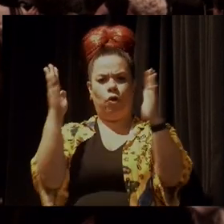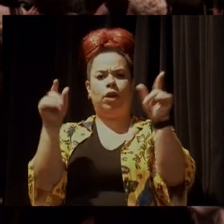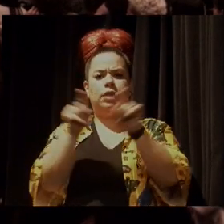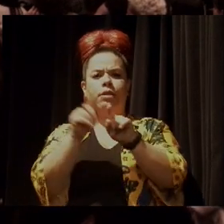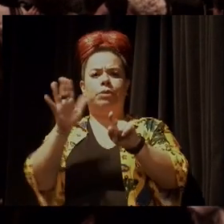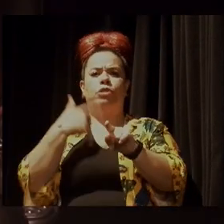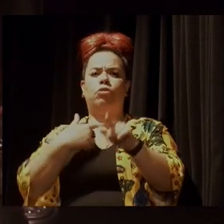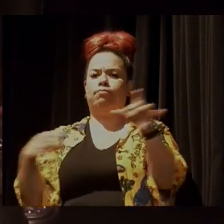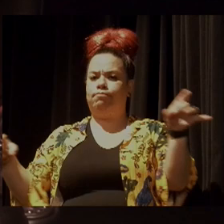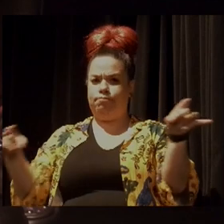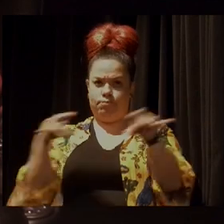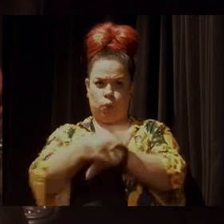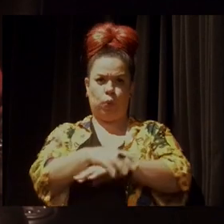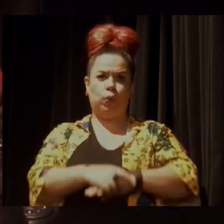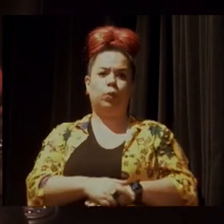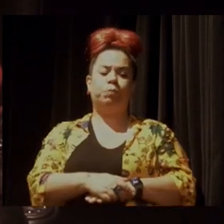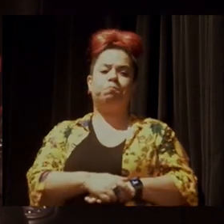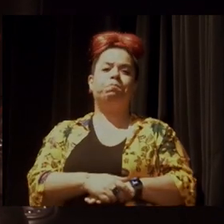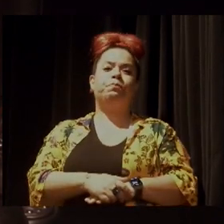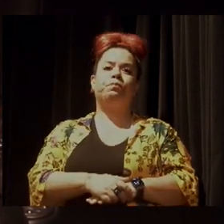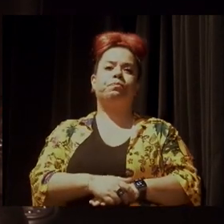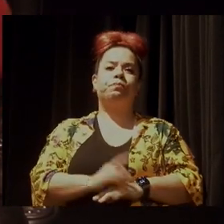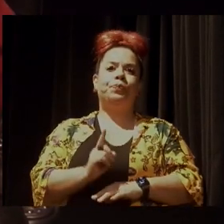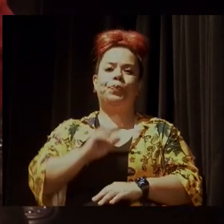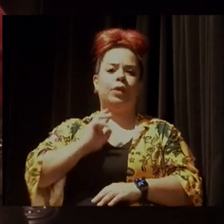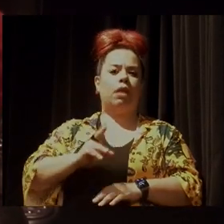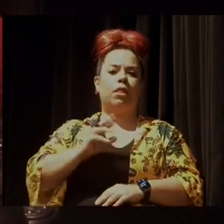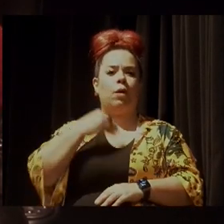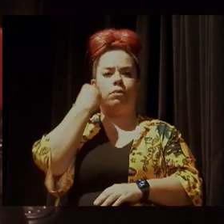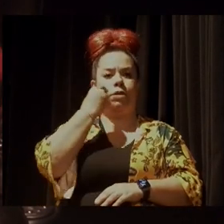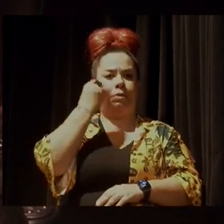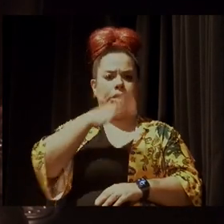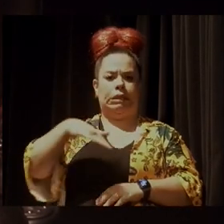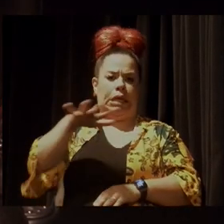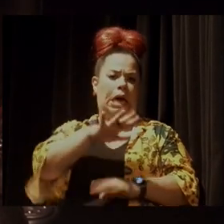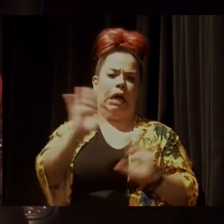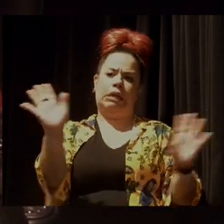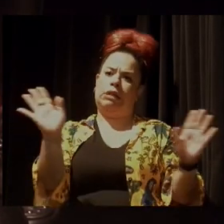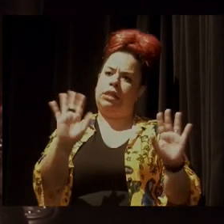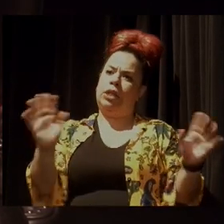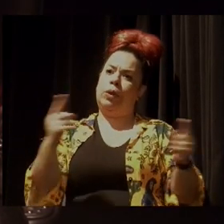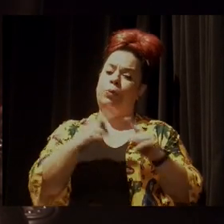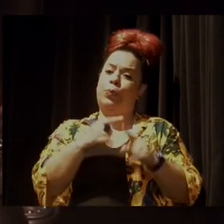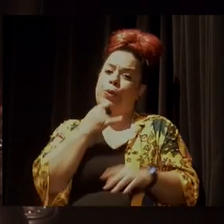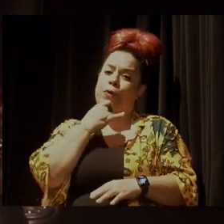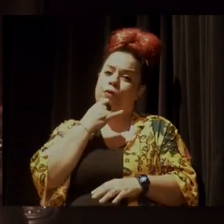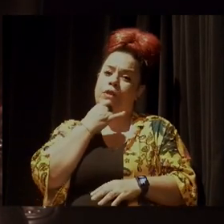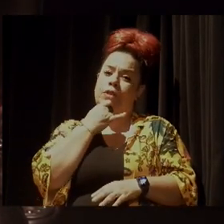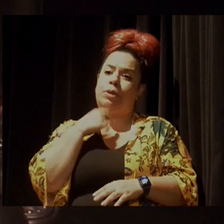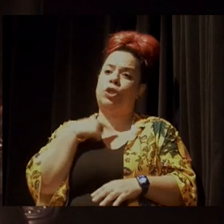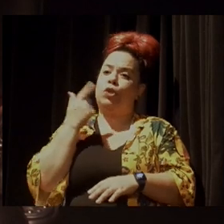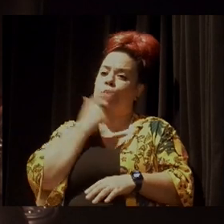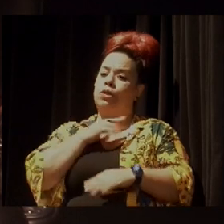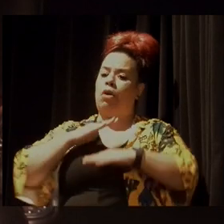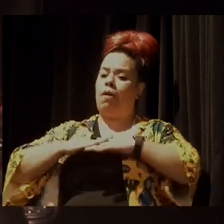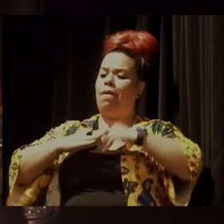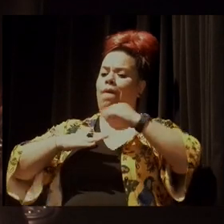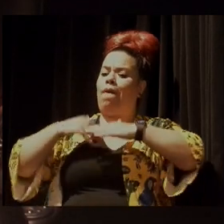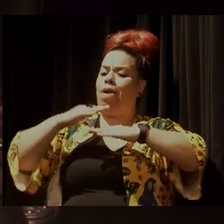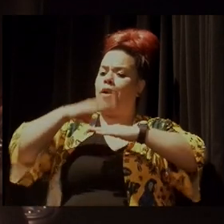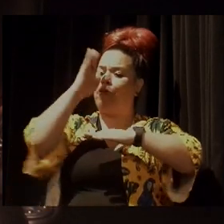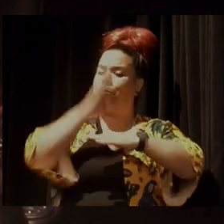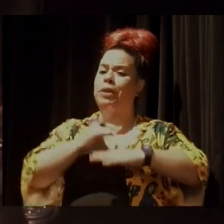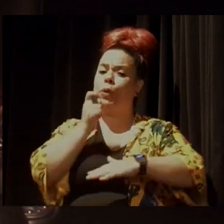se consolidando. Não é uma experiência de grandes áreas, porque, lamentavelmente, a restauração no Brasil ainda é muito restrita,